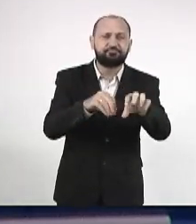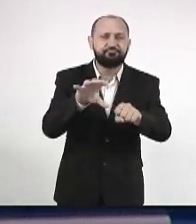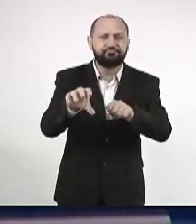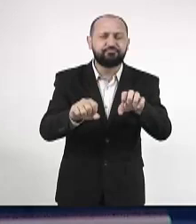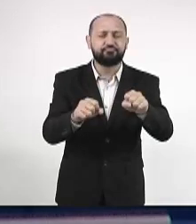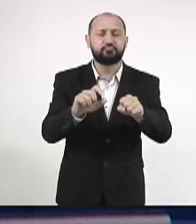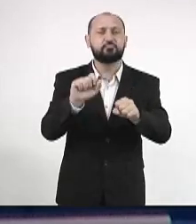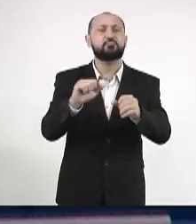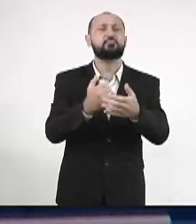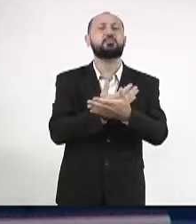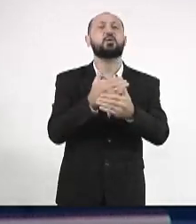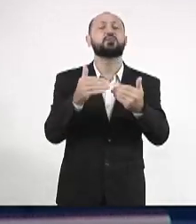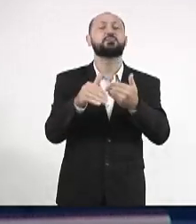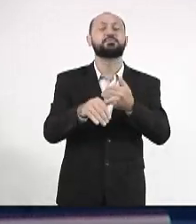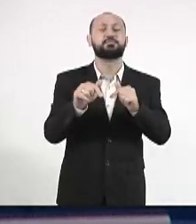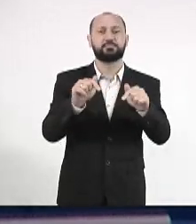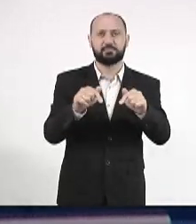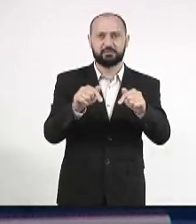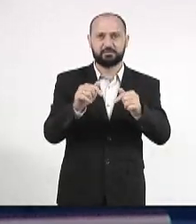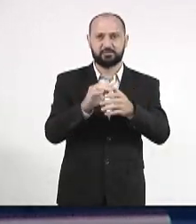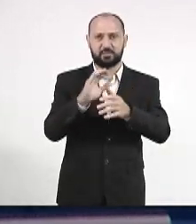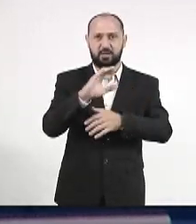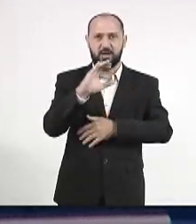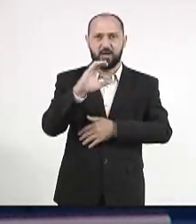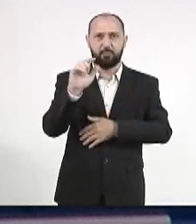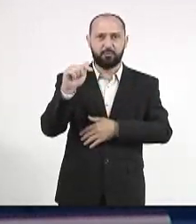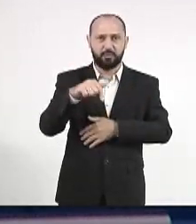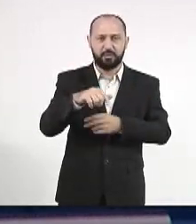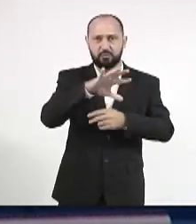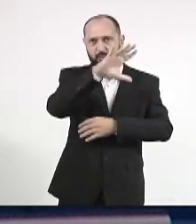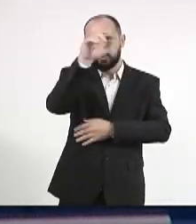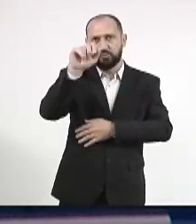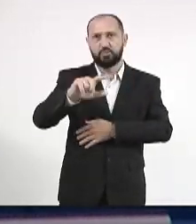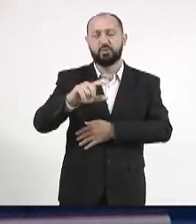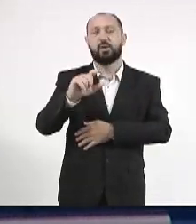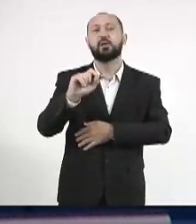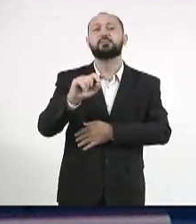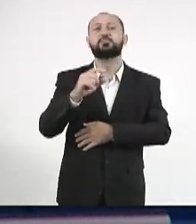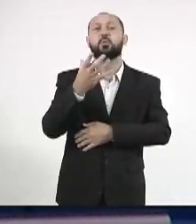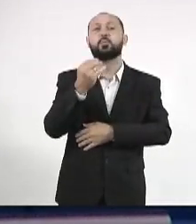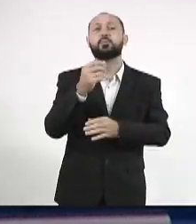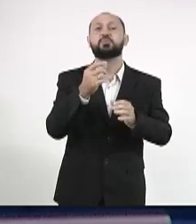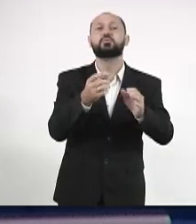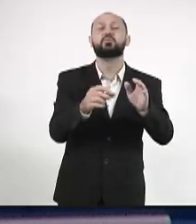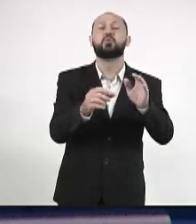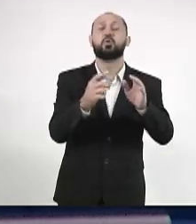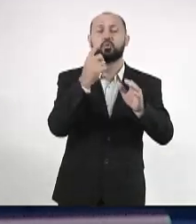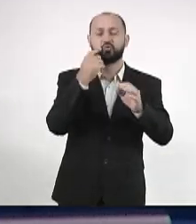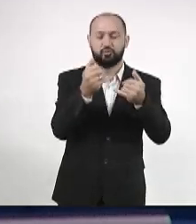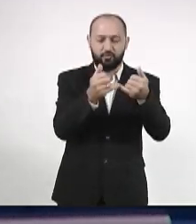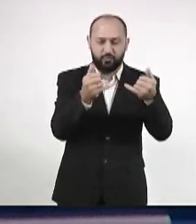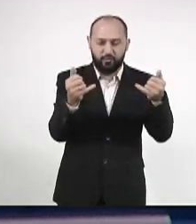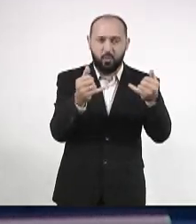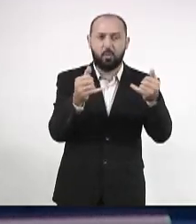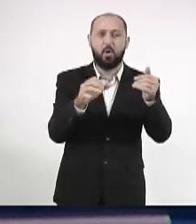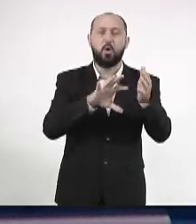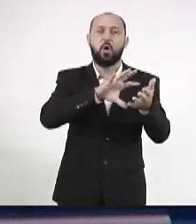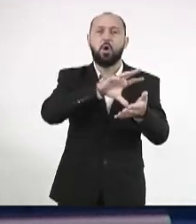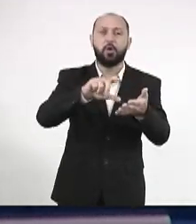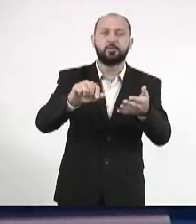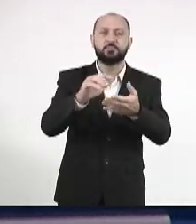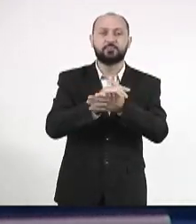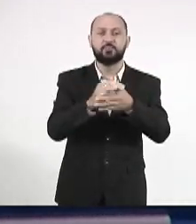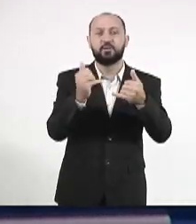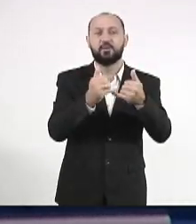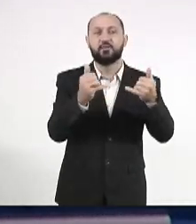aí, o que está acontecendo aqui em Campo Grande, Mato Grosso do Sul, é muito roubo de fios. E muitos de fibra